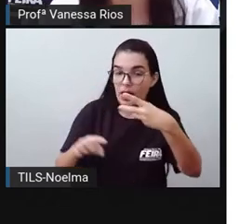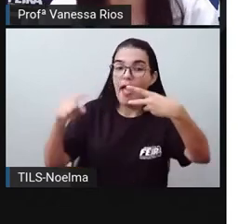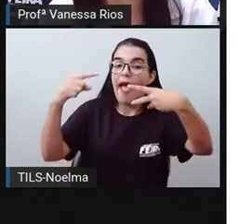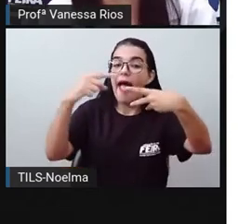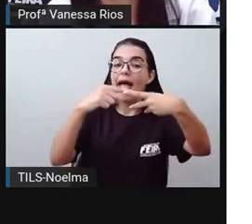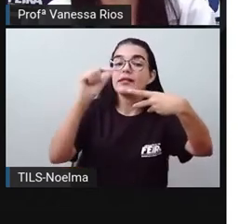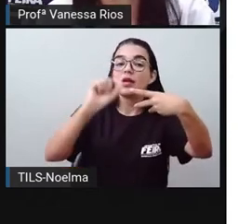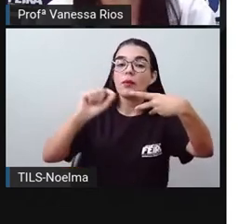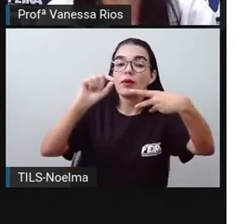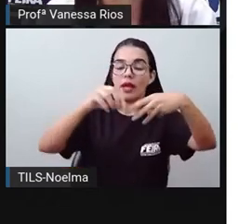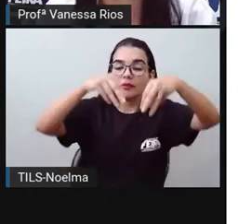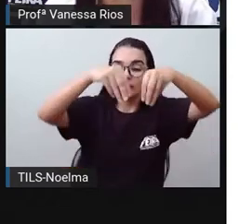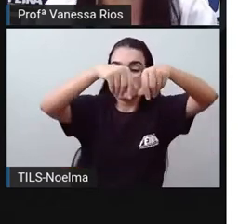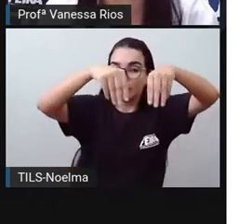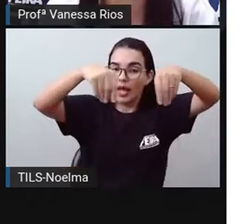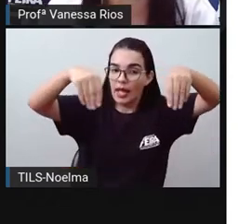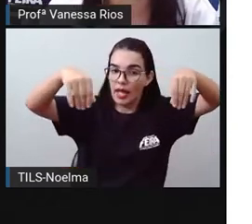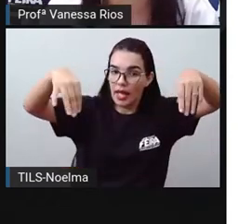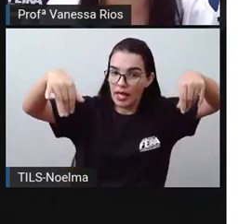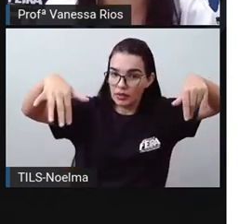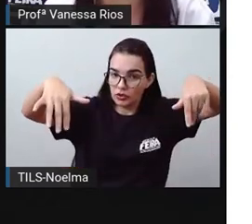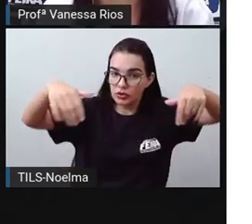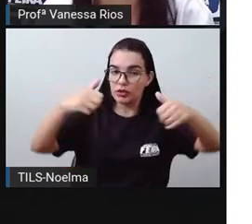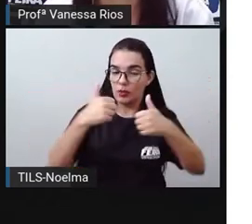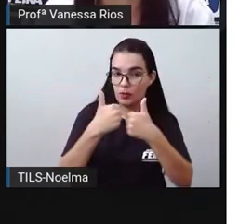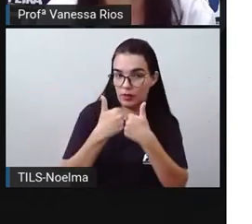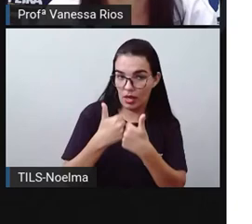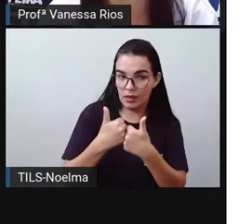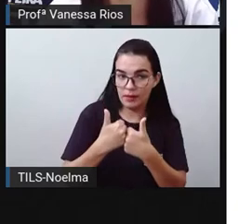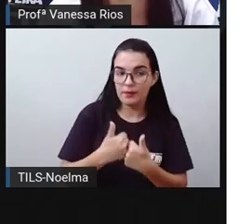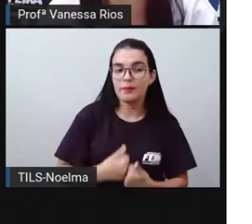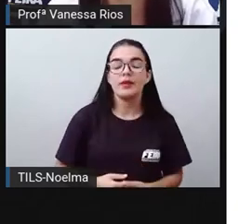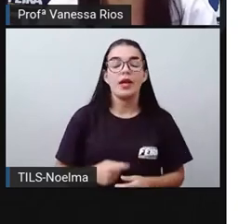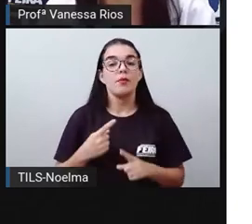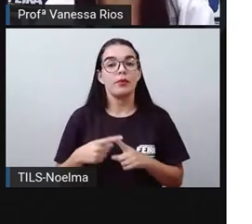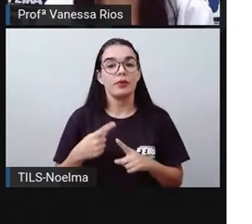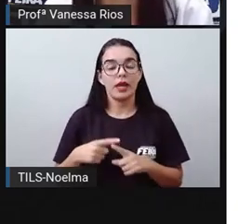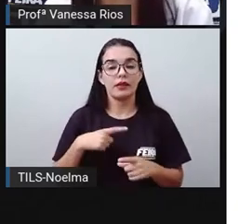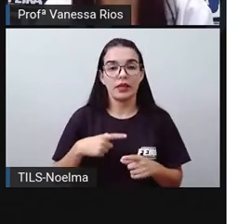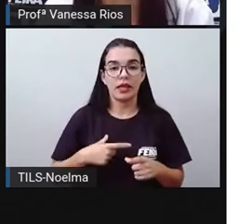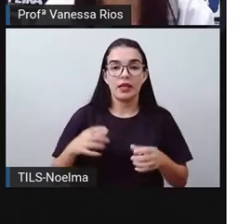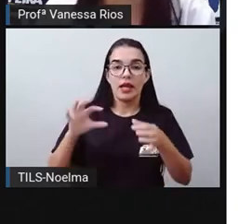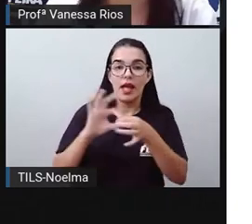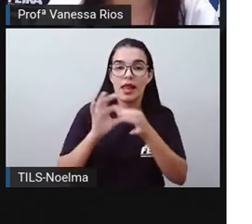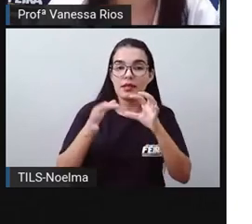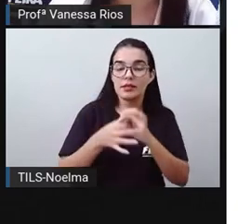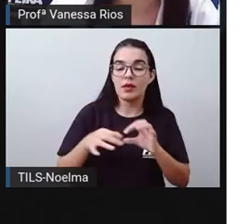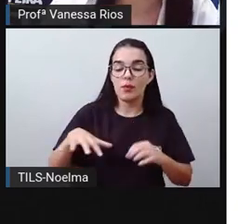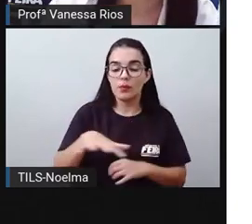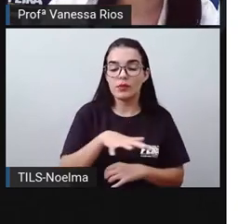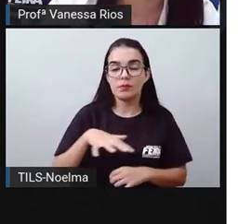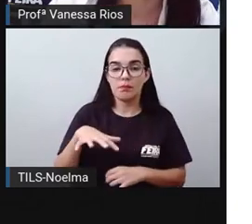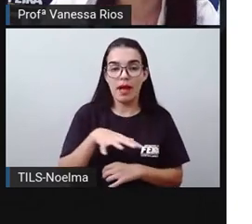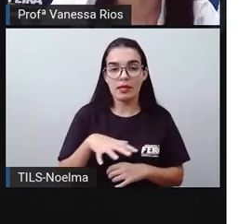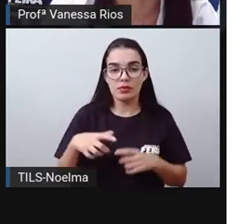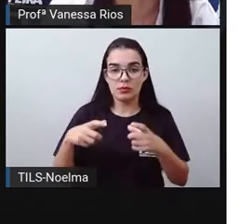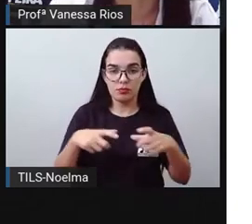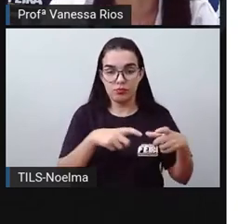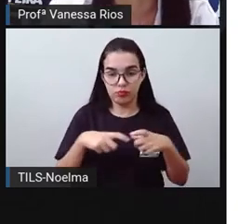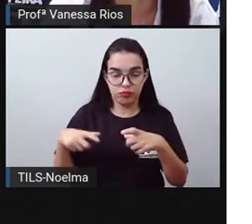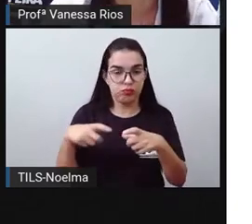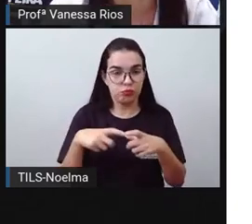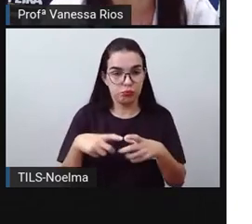estas categorias estão associadas ao espaço, né? Que esses transportes circulam. A gente viu os transportes